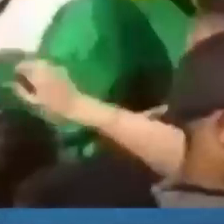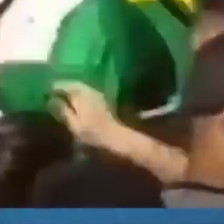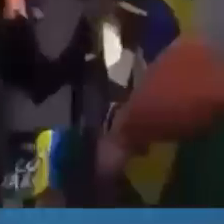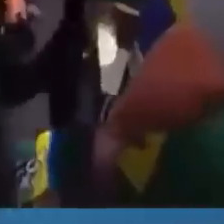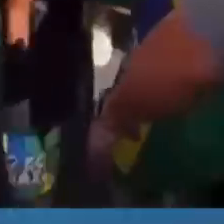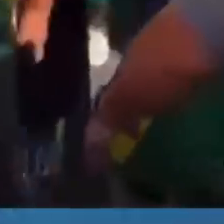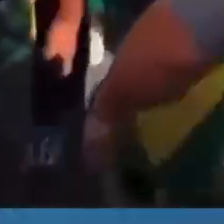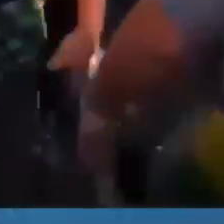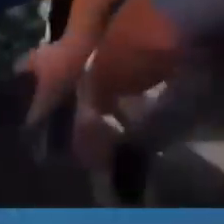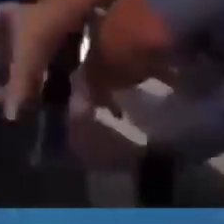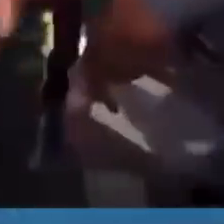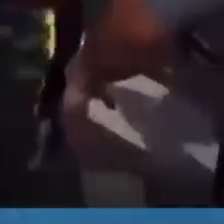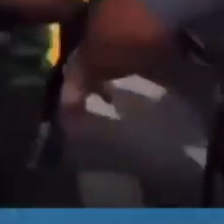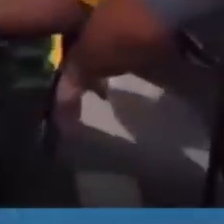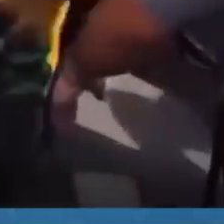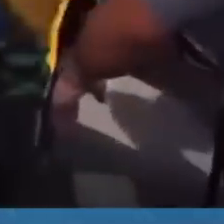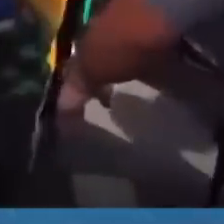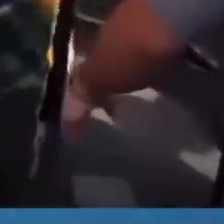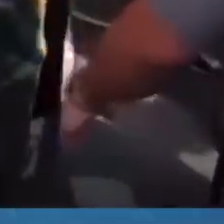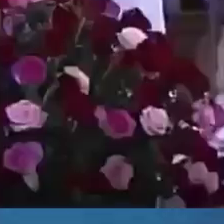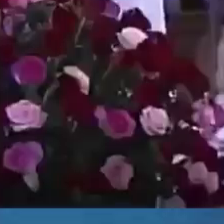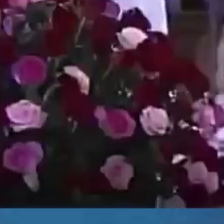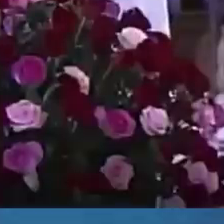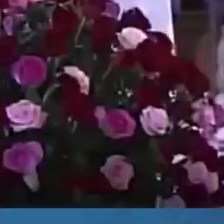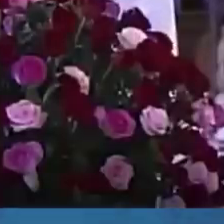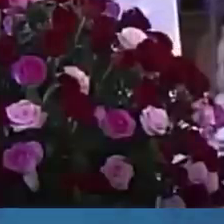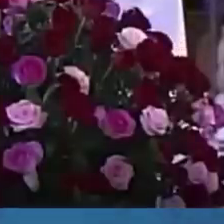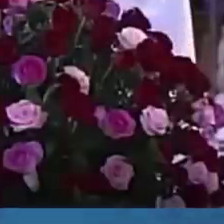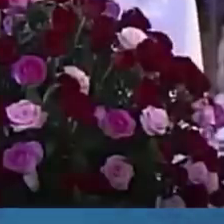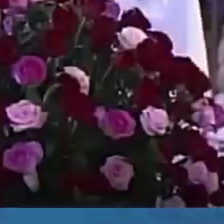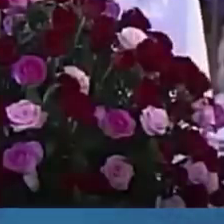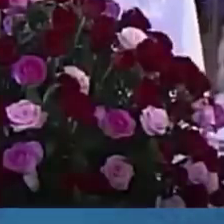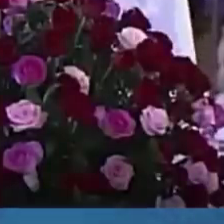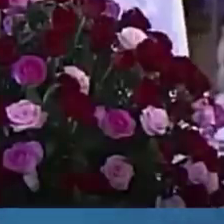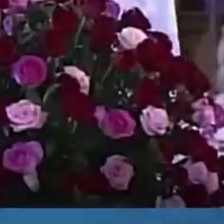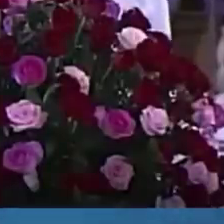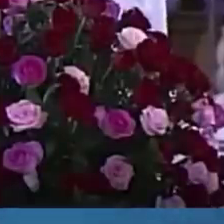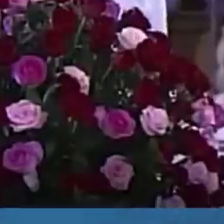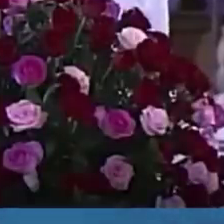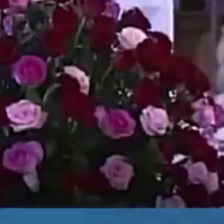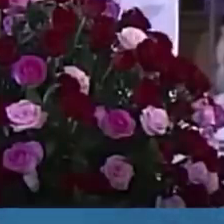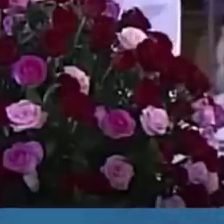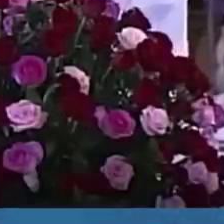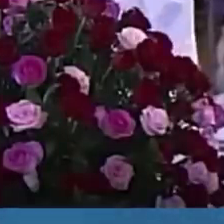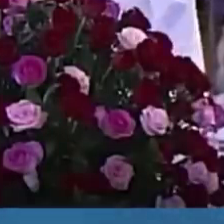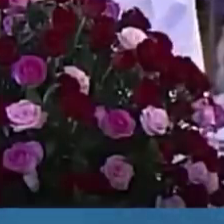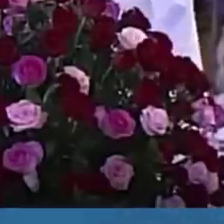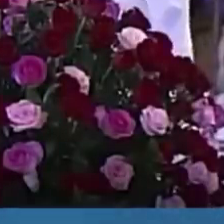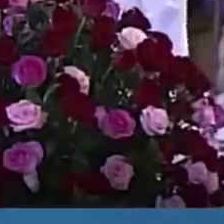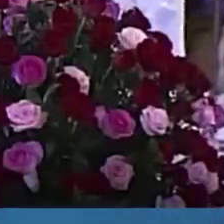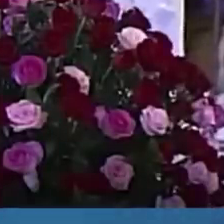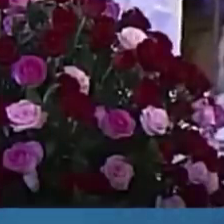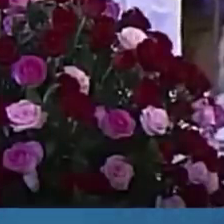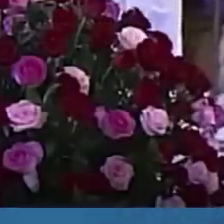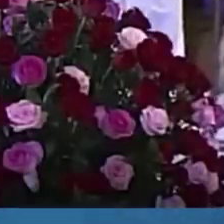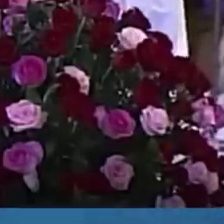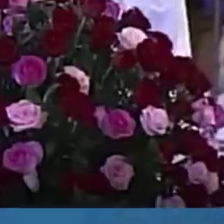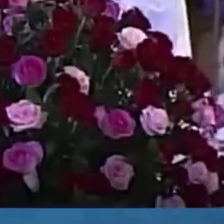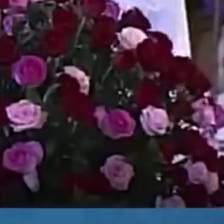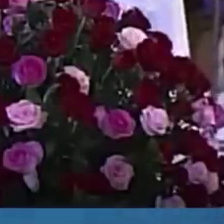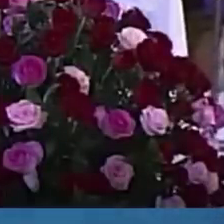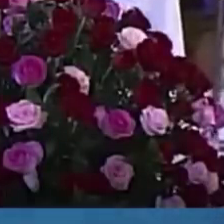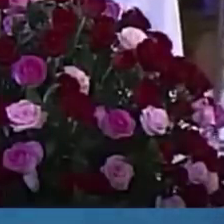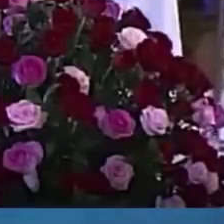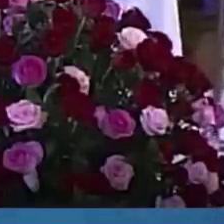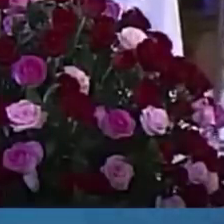xingar o bispo em frente à Basílica. E para ser pátria amada, não pode ser pátria